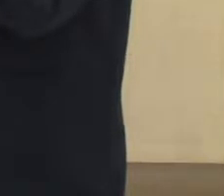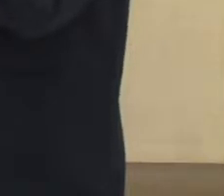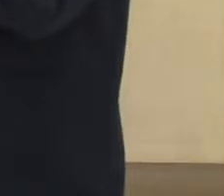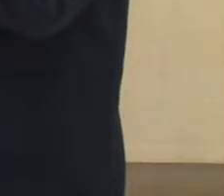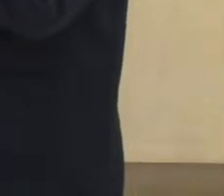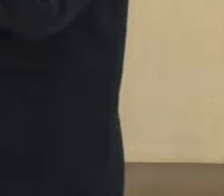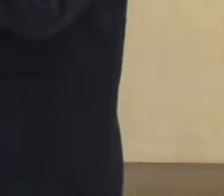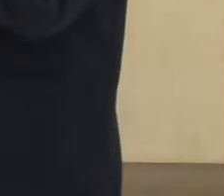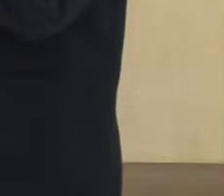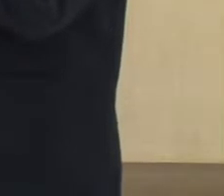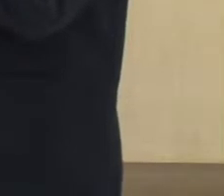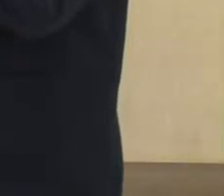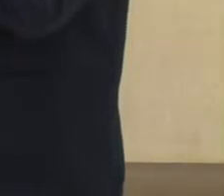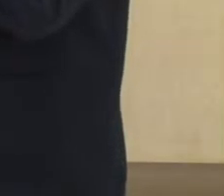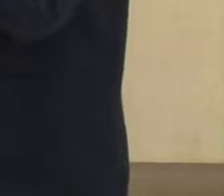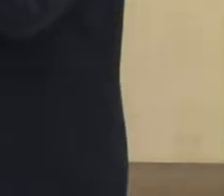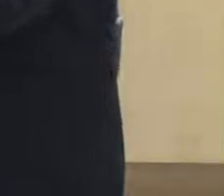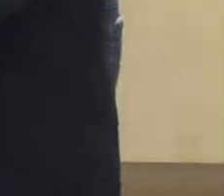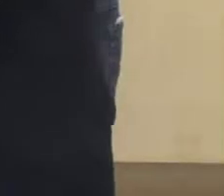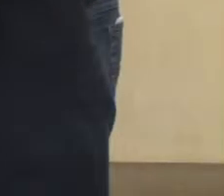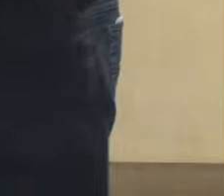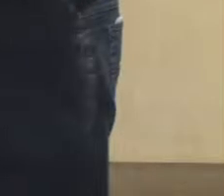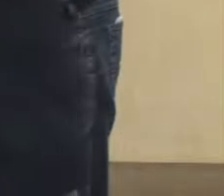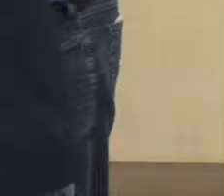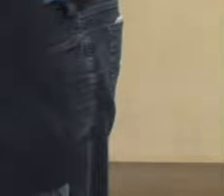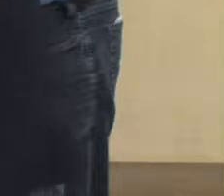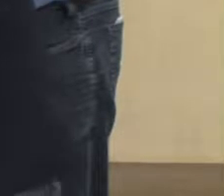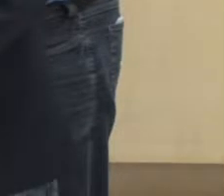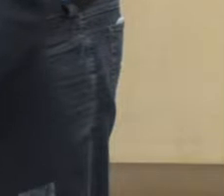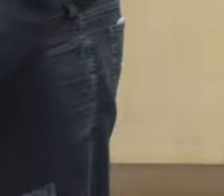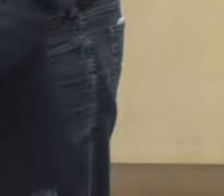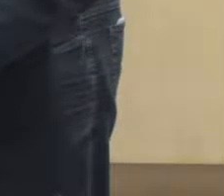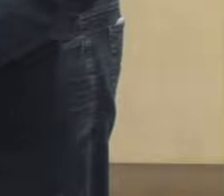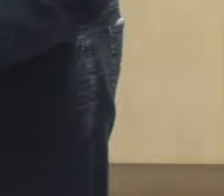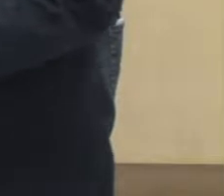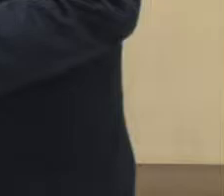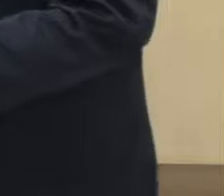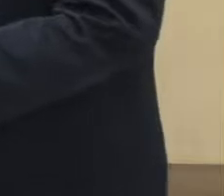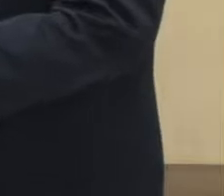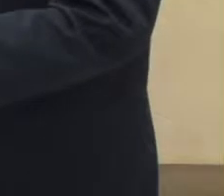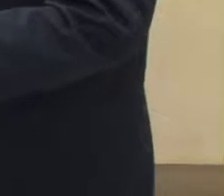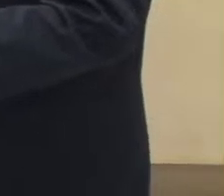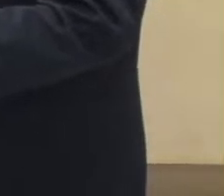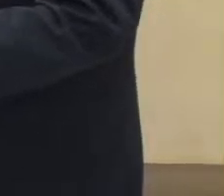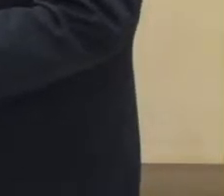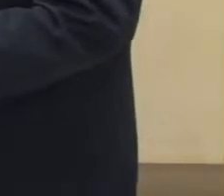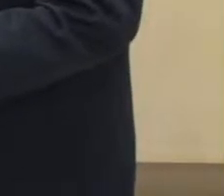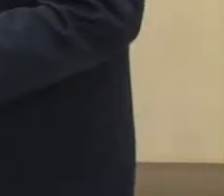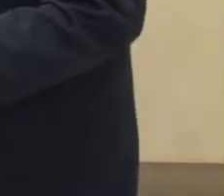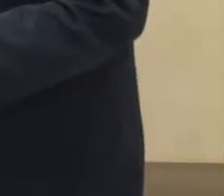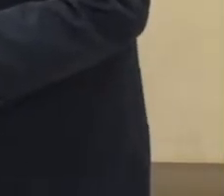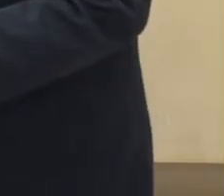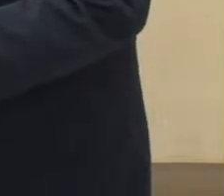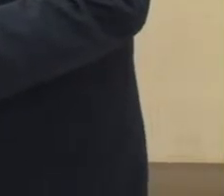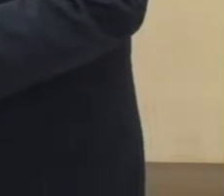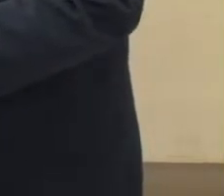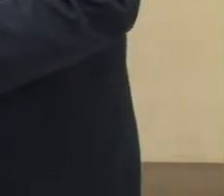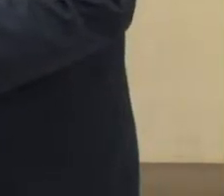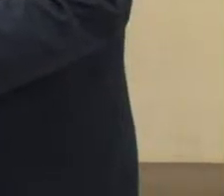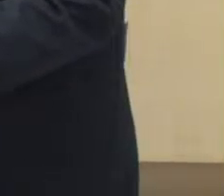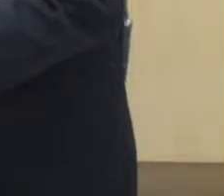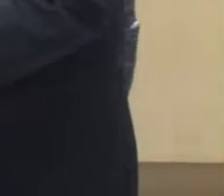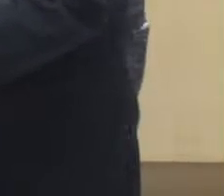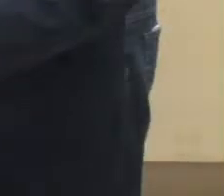a palavra para o doutor Mello, que foi proponente da moção. Muito obrigado, presidente. Então, estado, parabéns ao